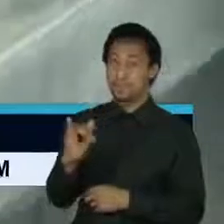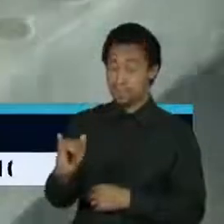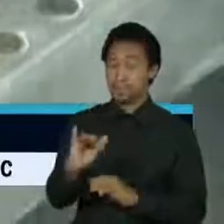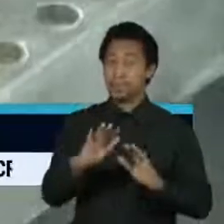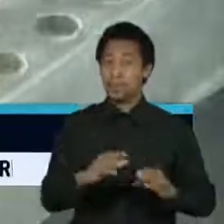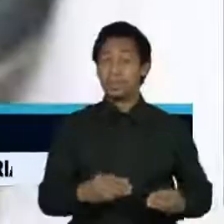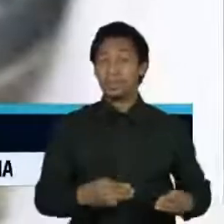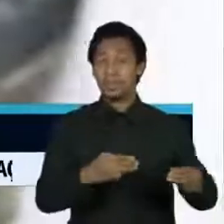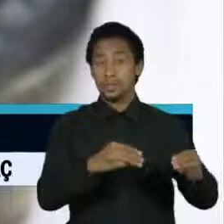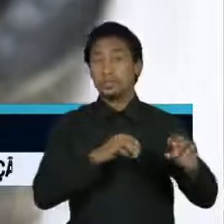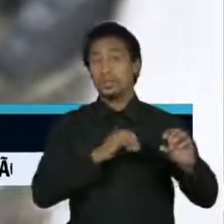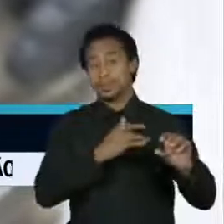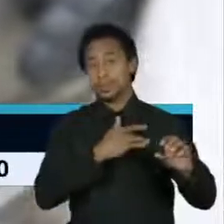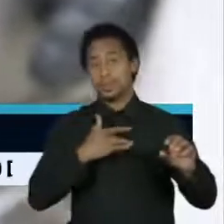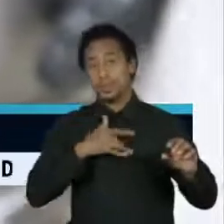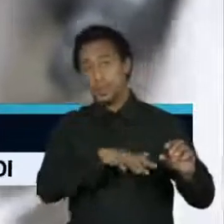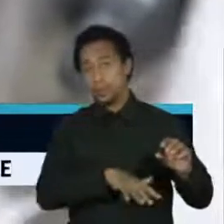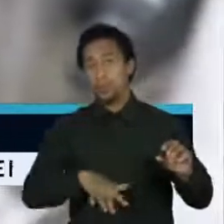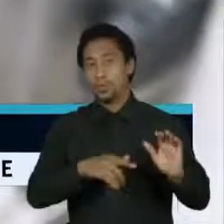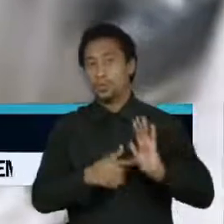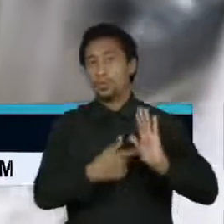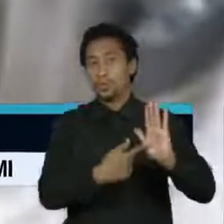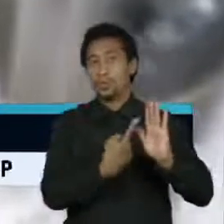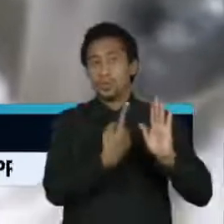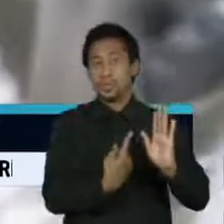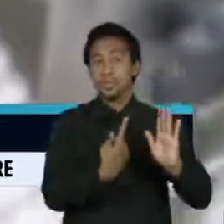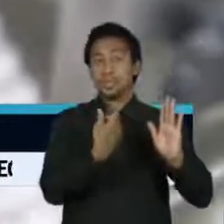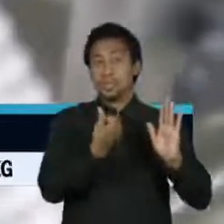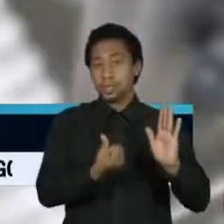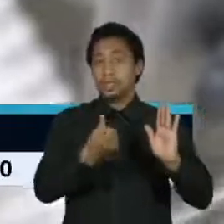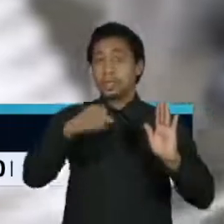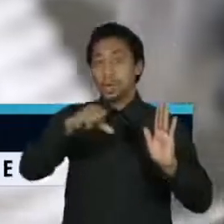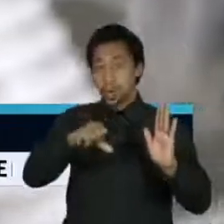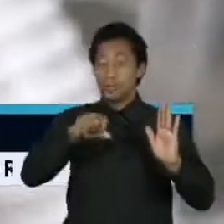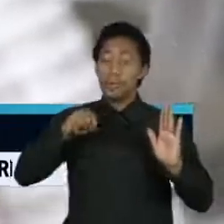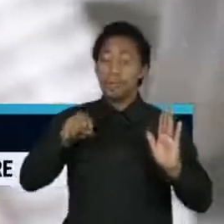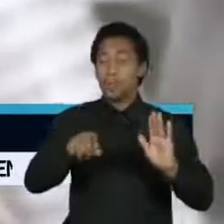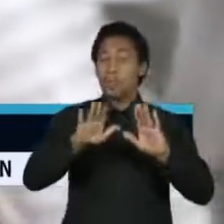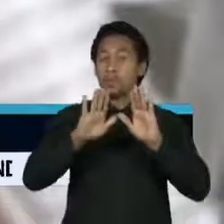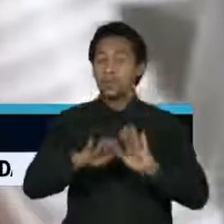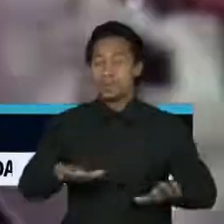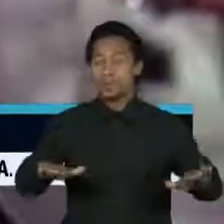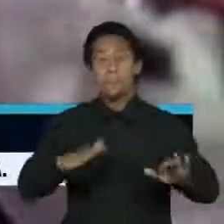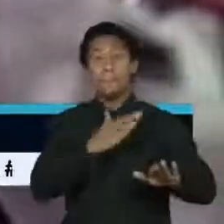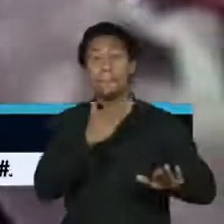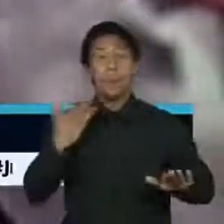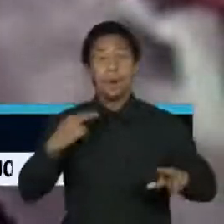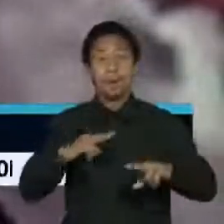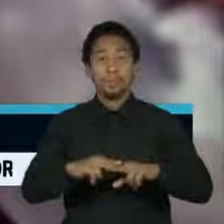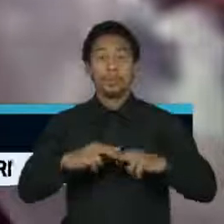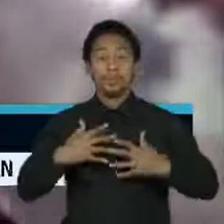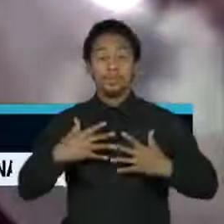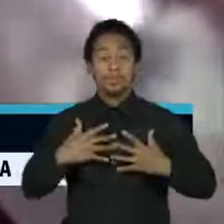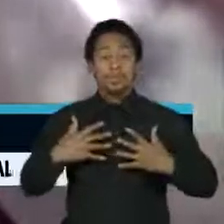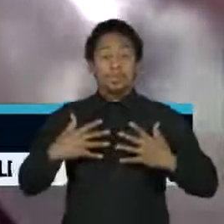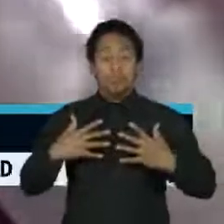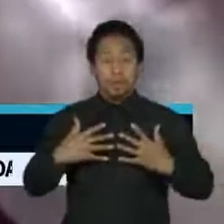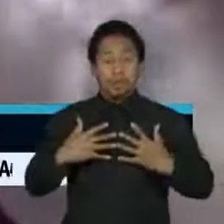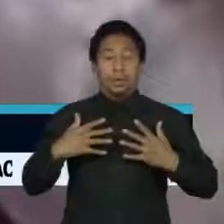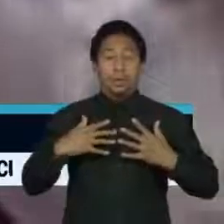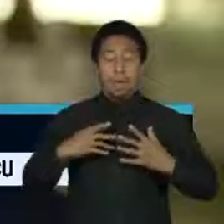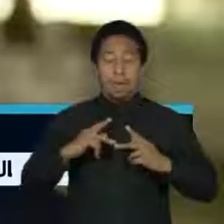169 mil crianças morrem de pneumonia anualmente devido ao uso de antibióticos